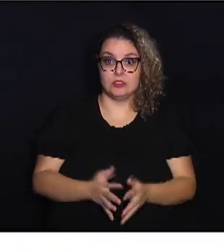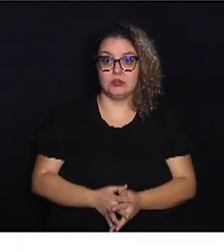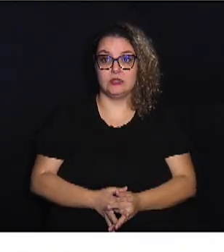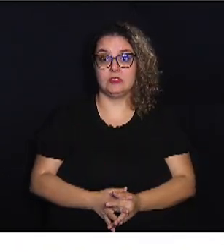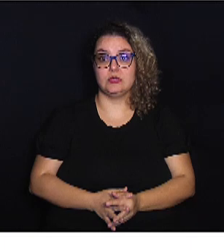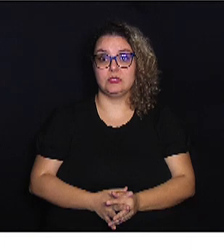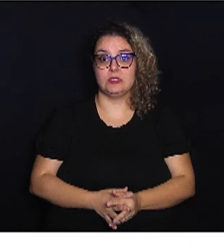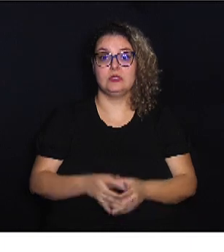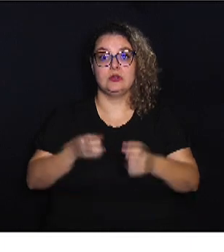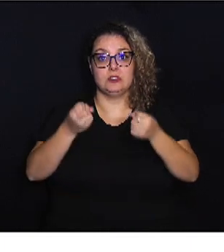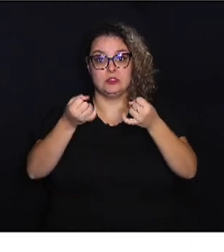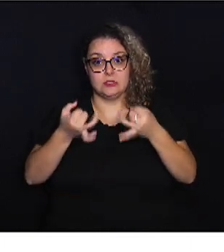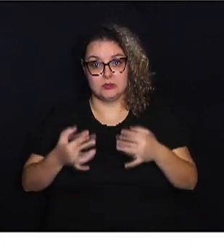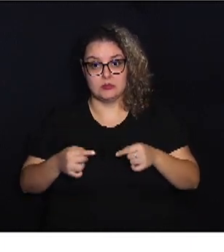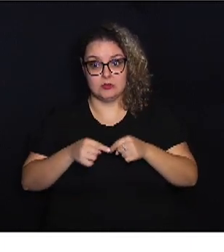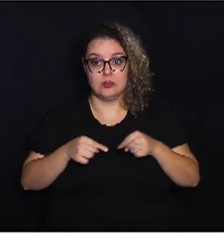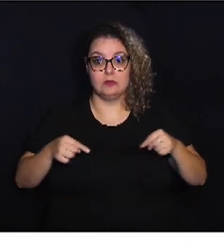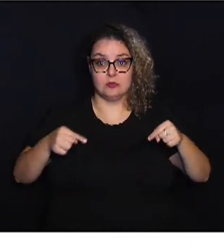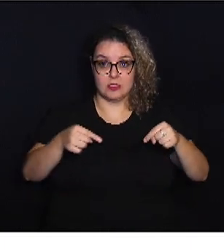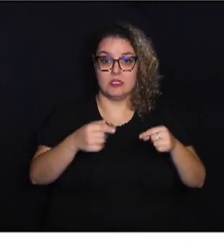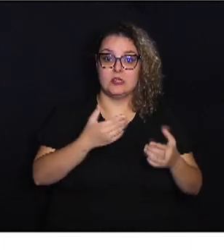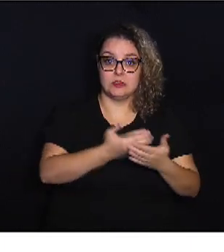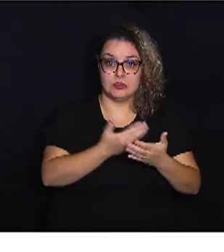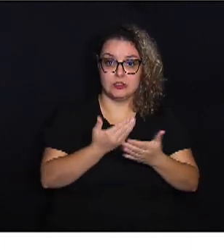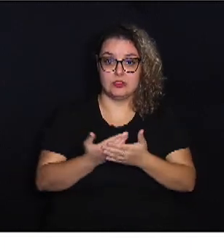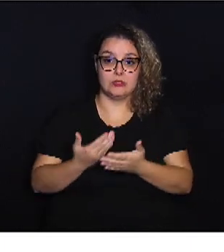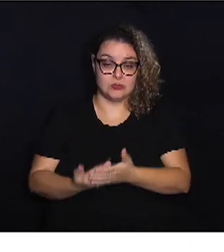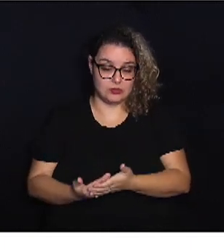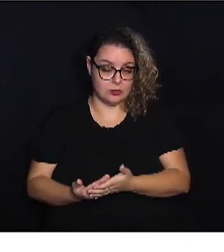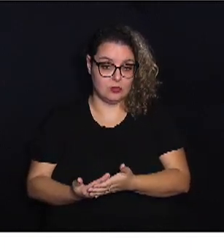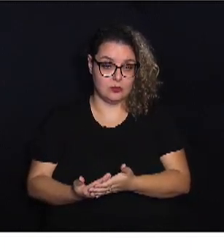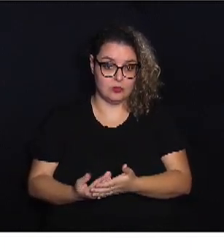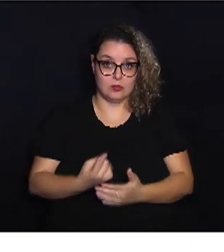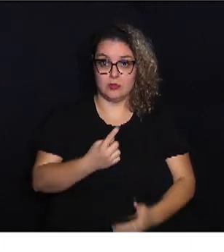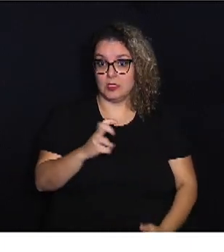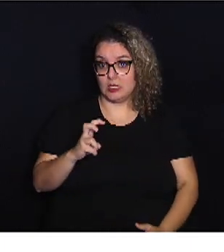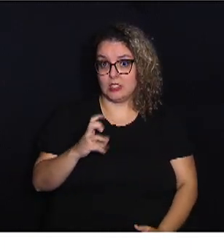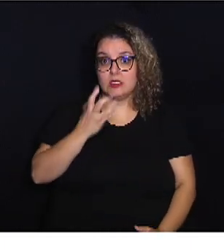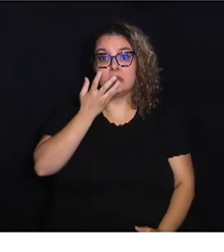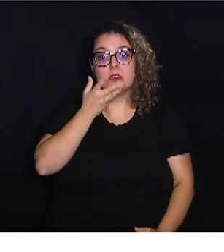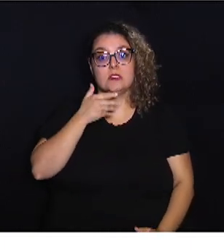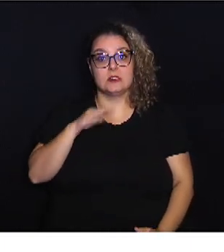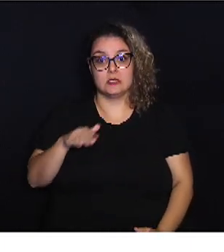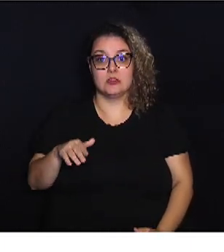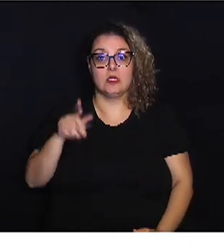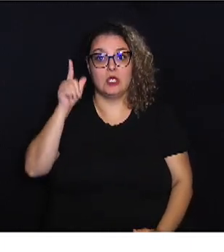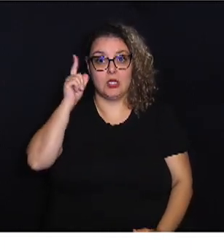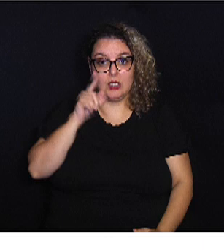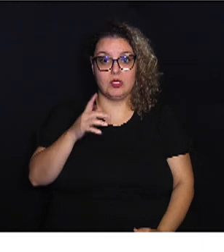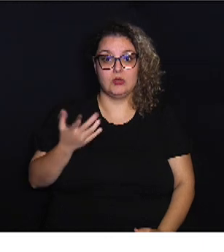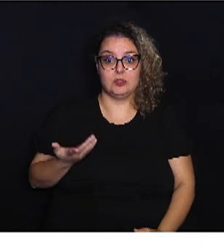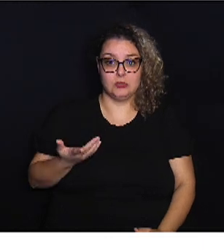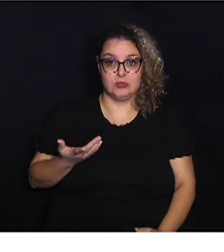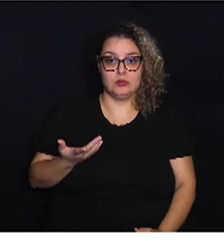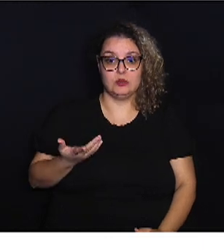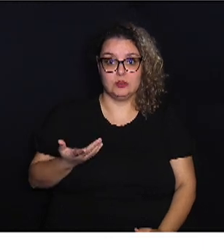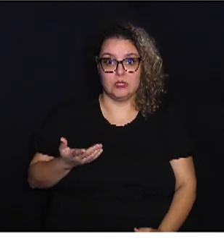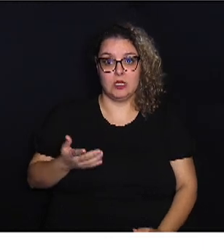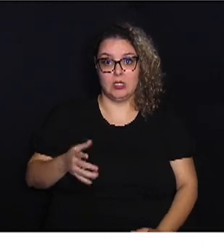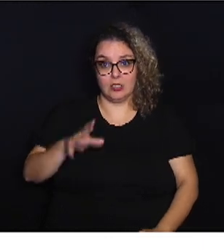explica numa sala de aula para 15 crianças que conseguem aprender